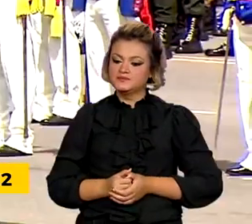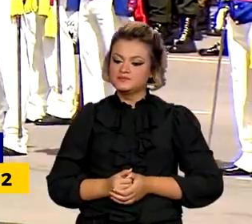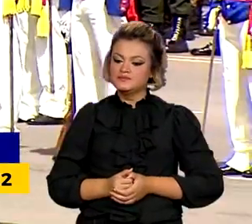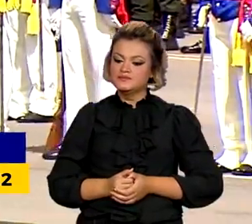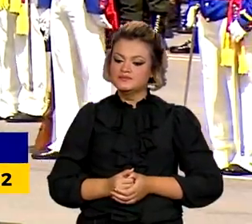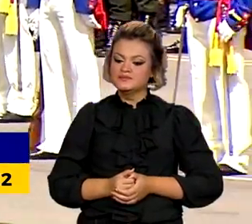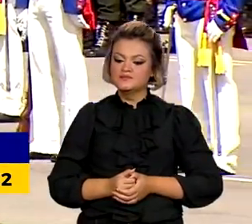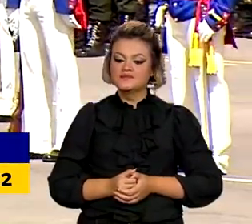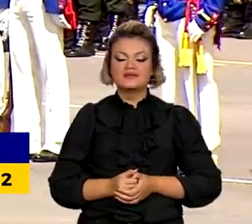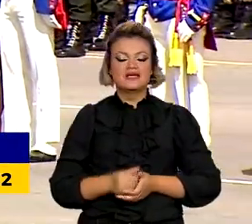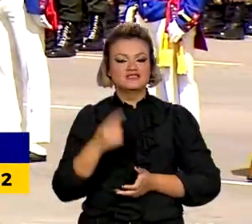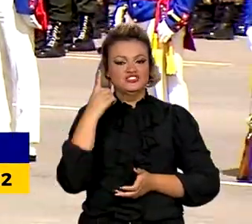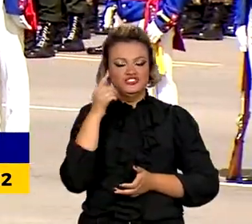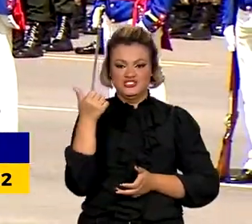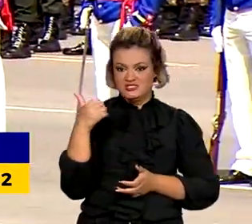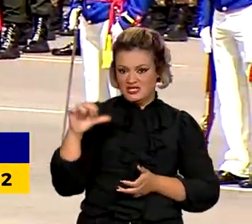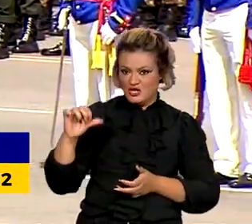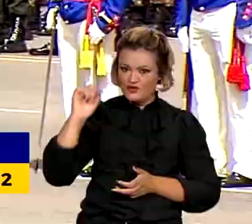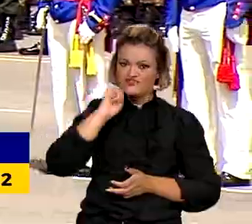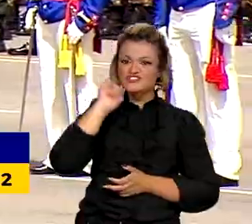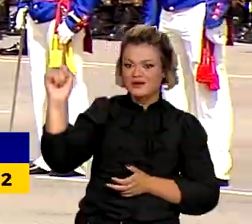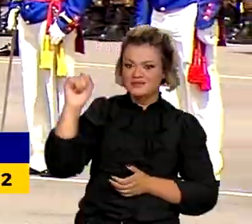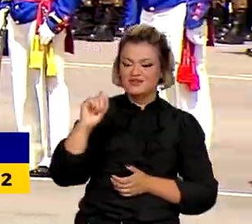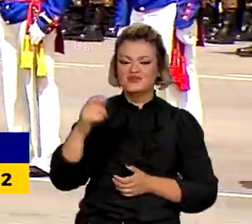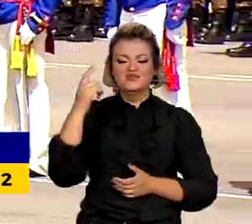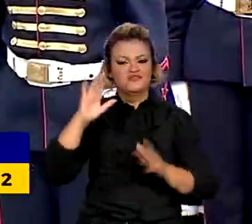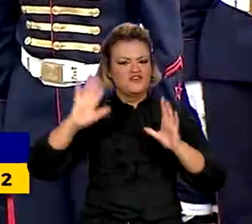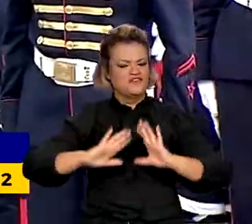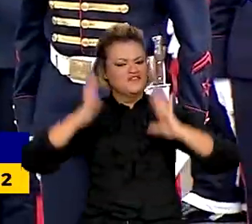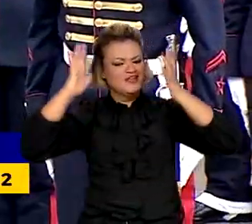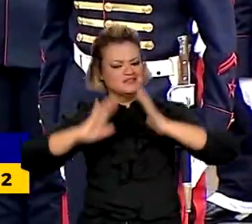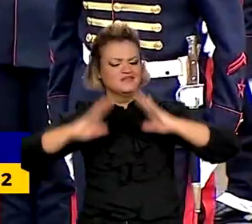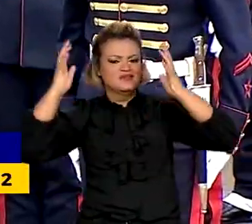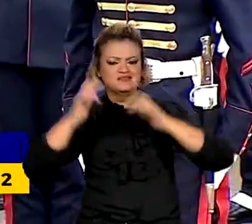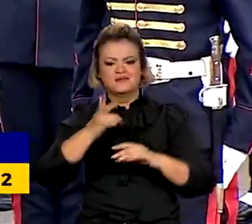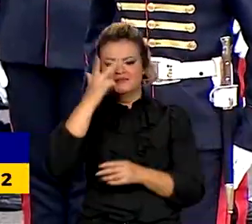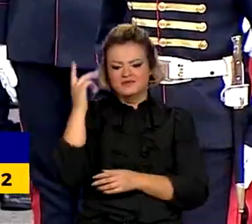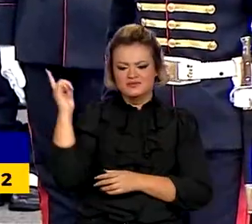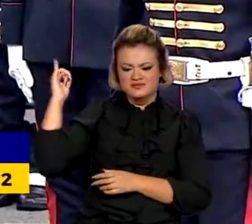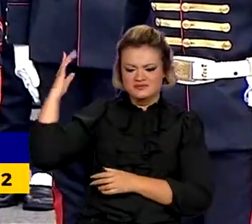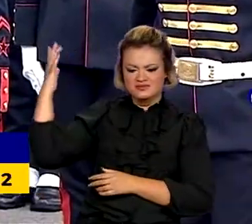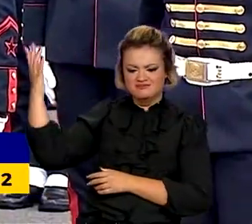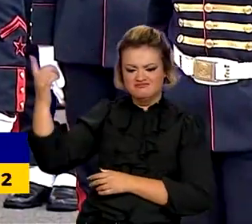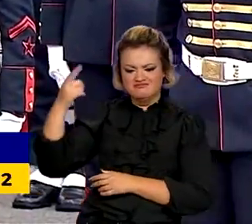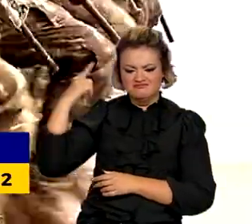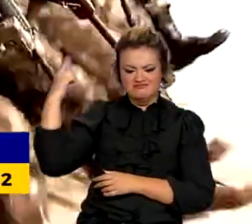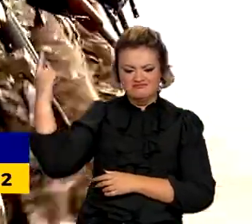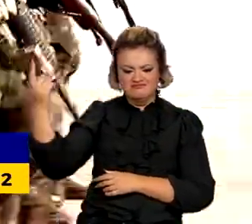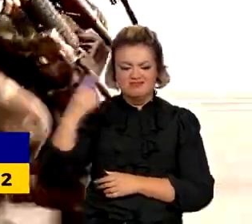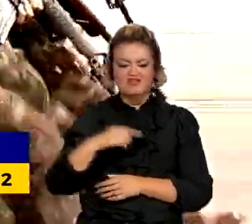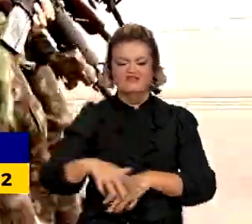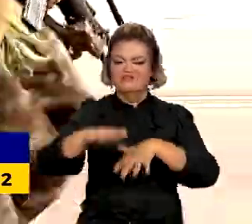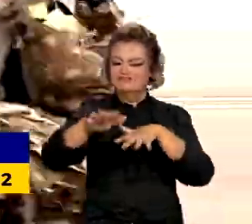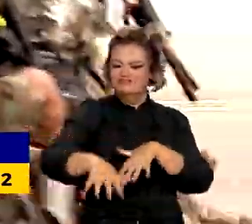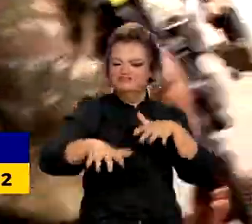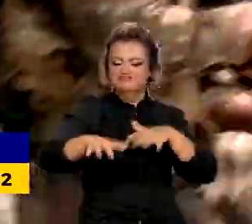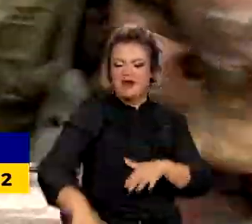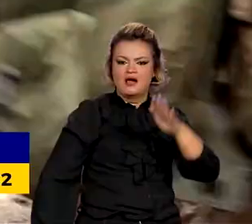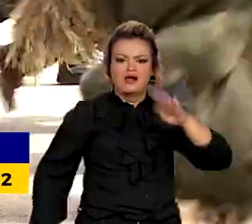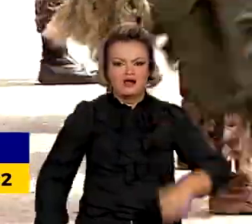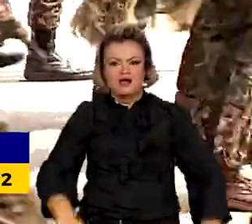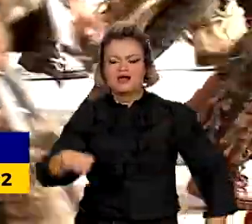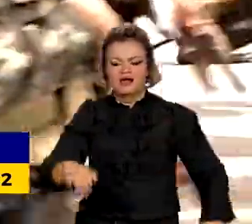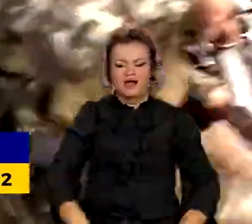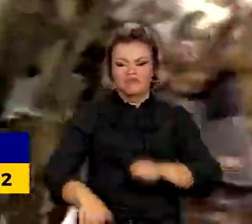O dia 19 de abril foi dia de festa. Militares de várias companhias desfilaram em homenagem